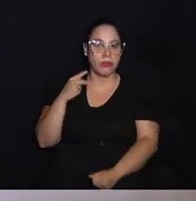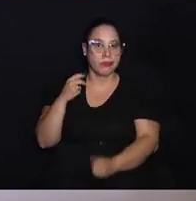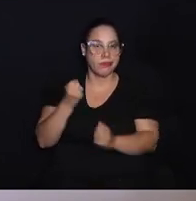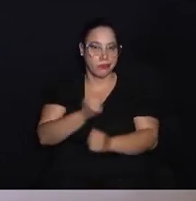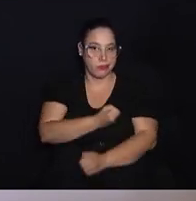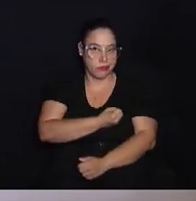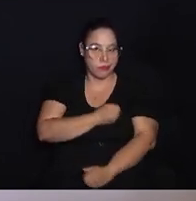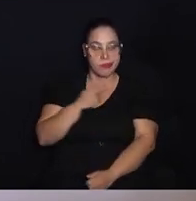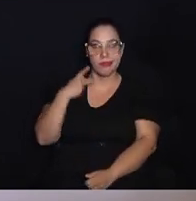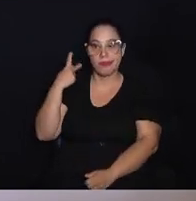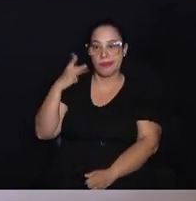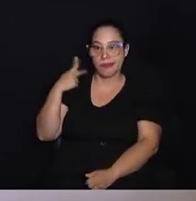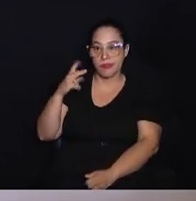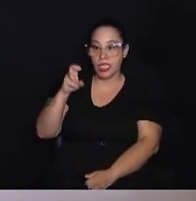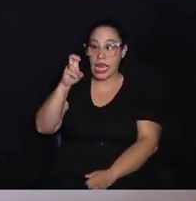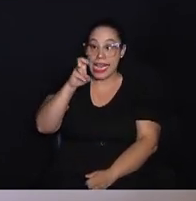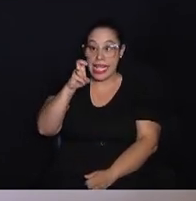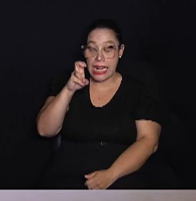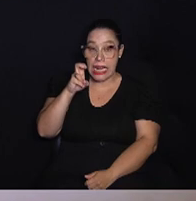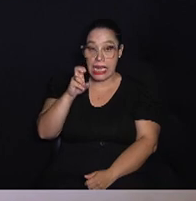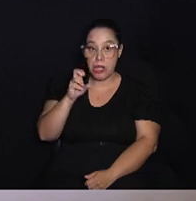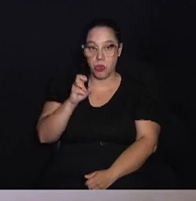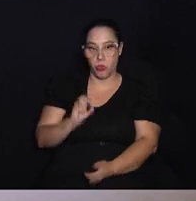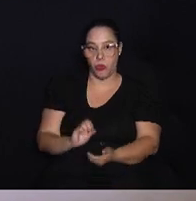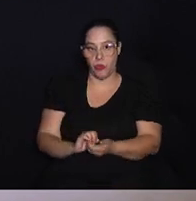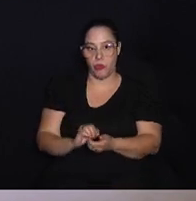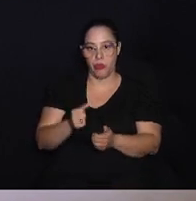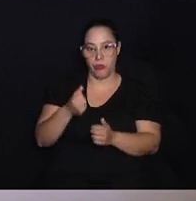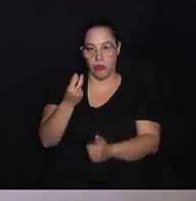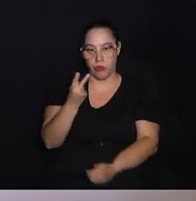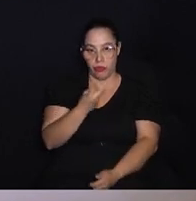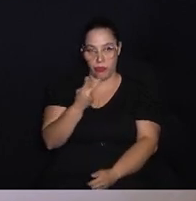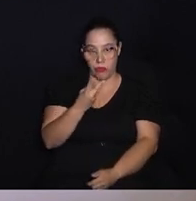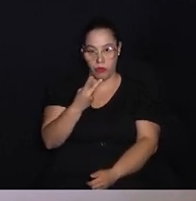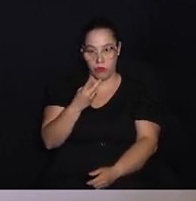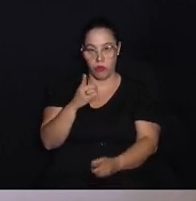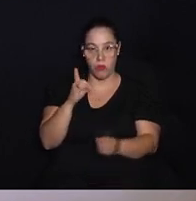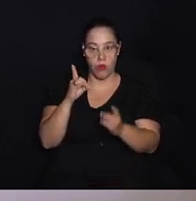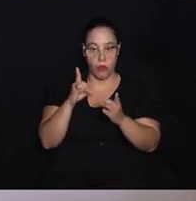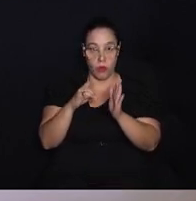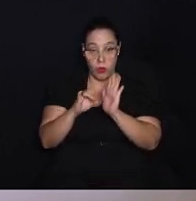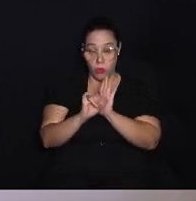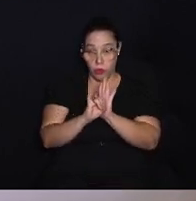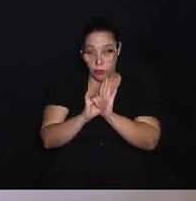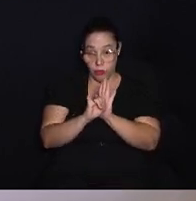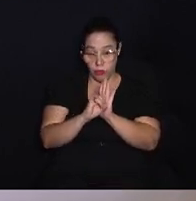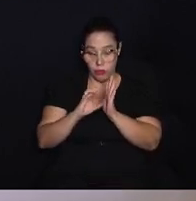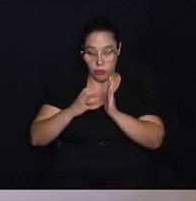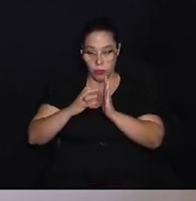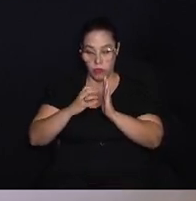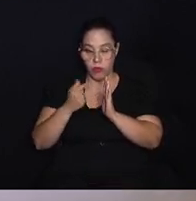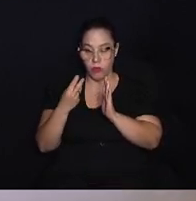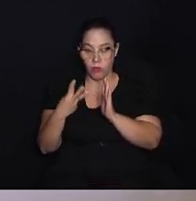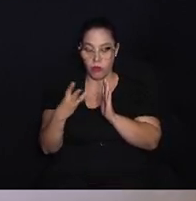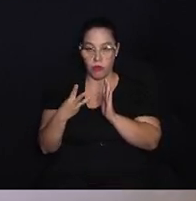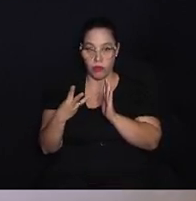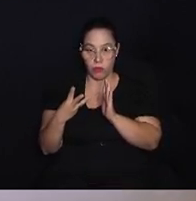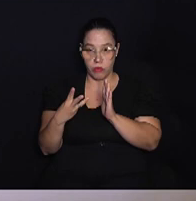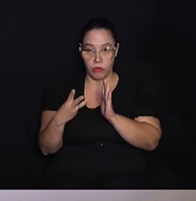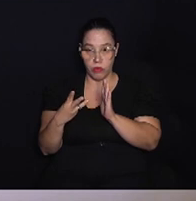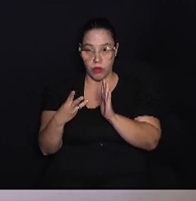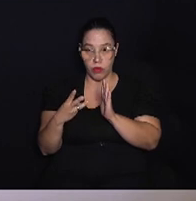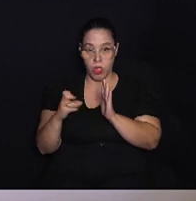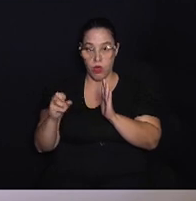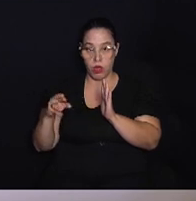vereador, que é composto por cinco dígitos. Os dois primeiros identificam o partido político. Os três dígitos seguintes correspondem ao